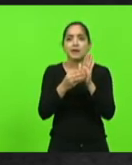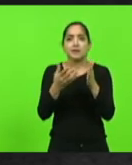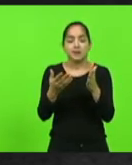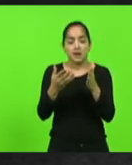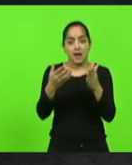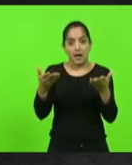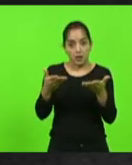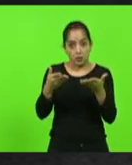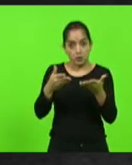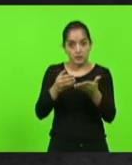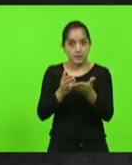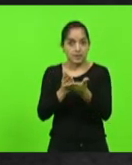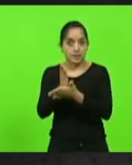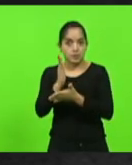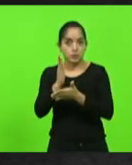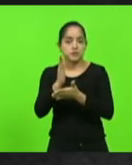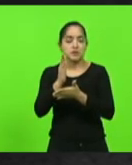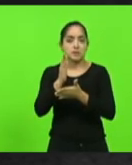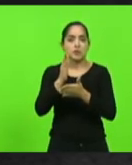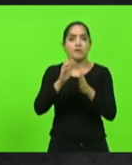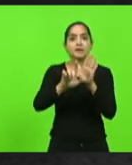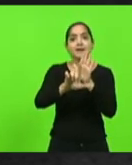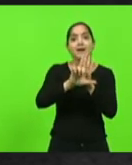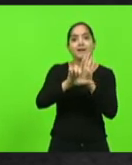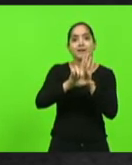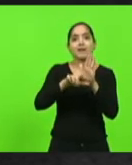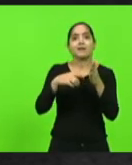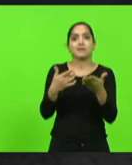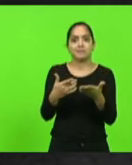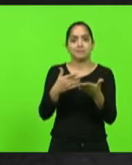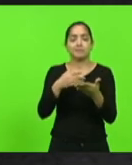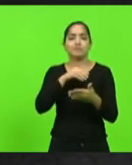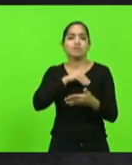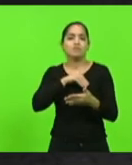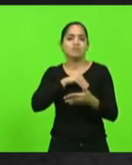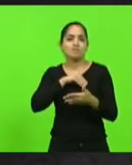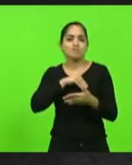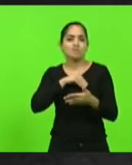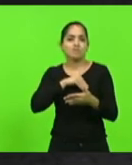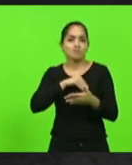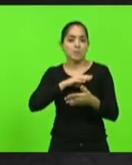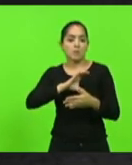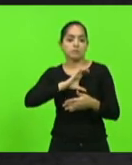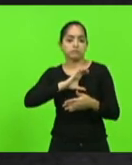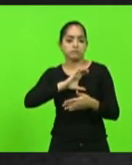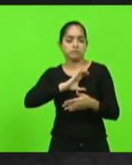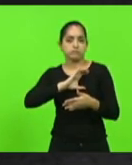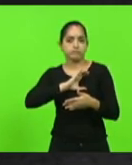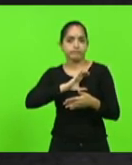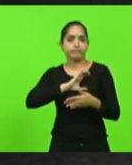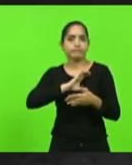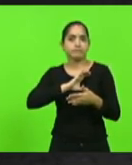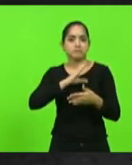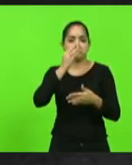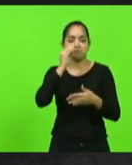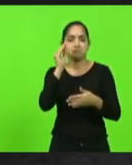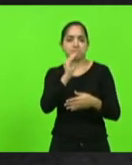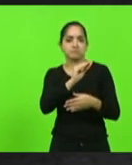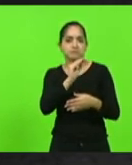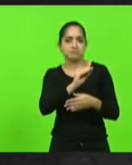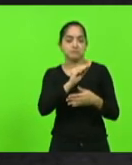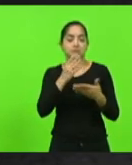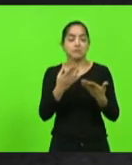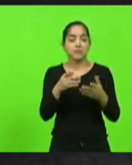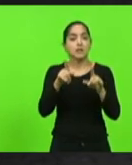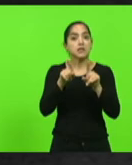aprovada e agora ele já coloca no meio da reforma brechas para que a lei dos supersalários seja ignorada. Ele também